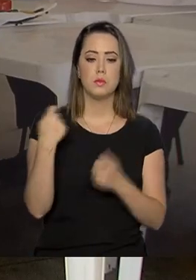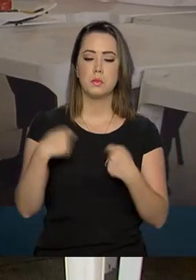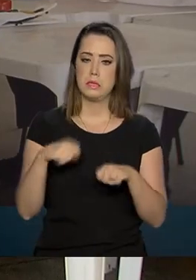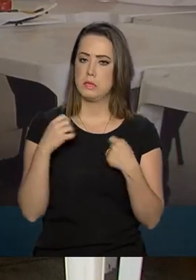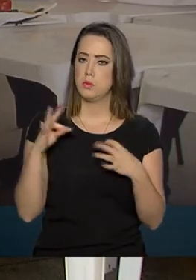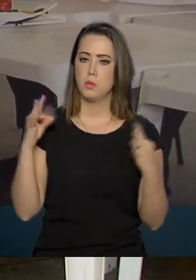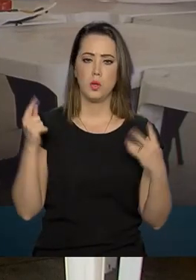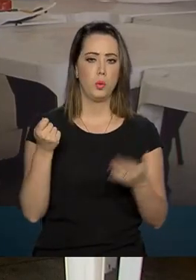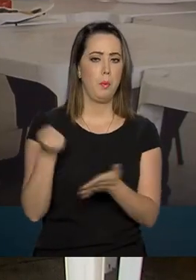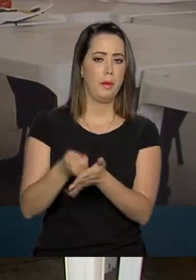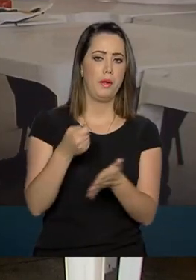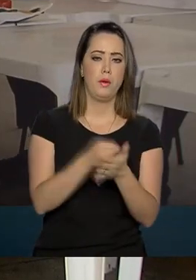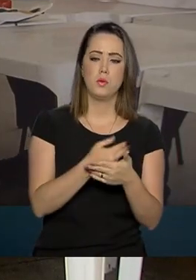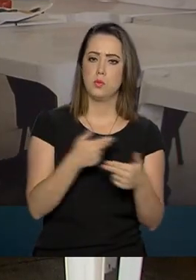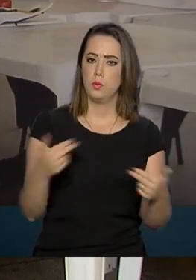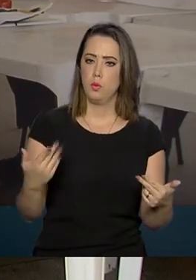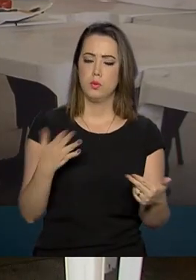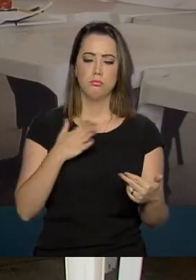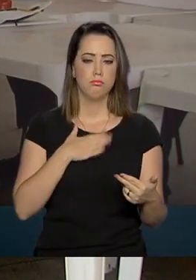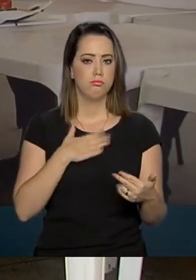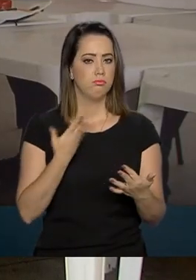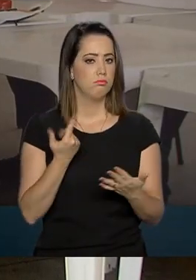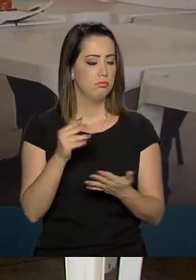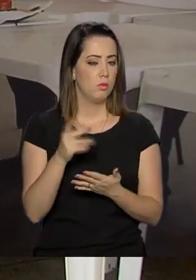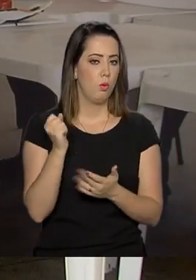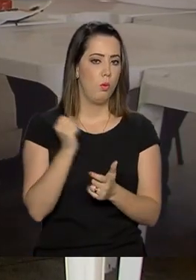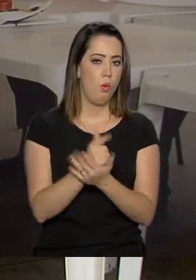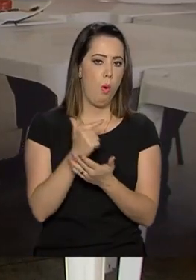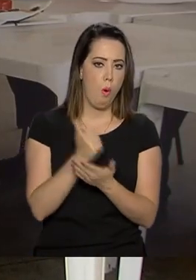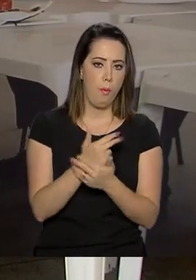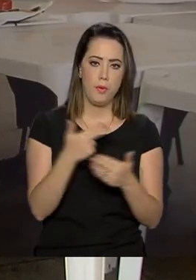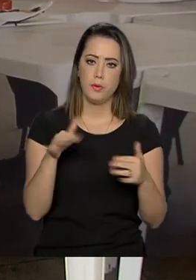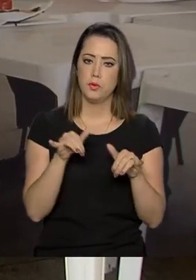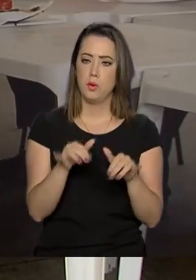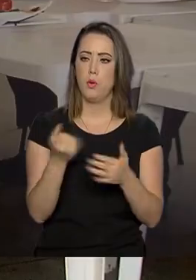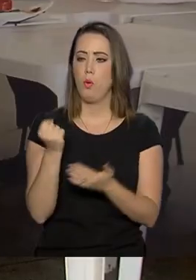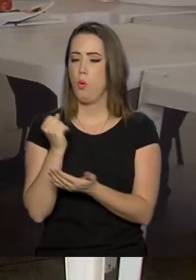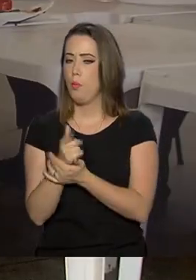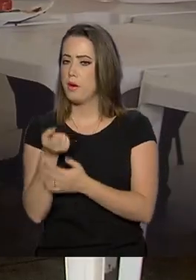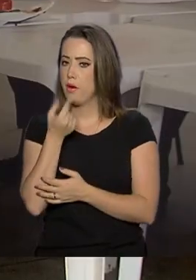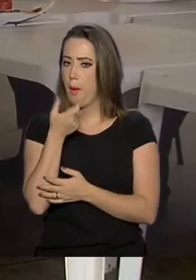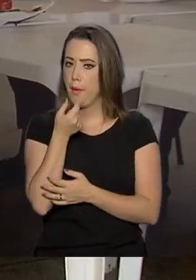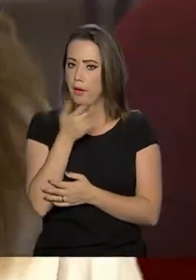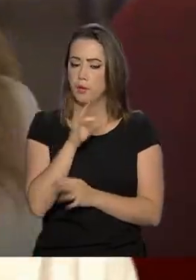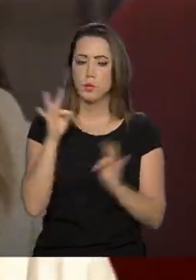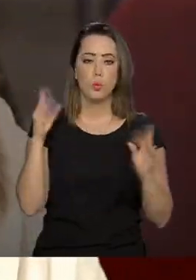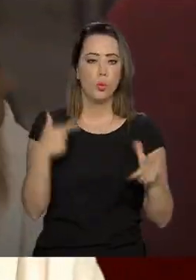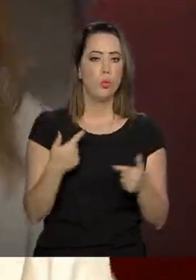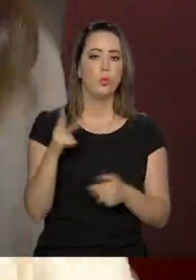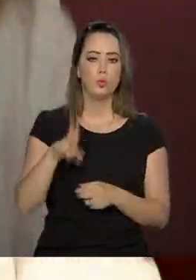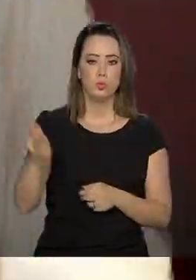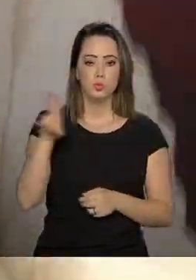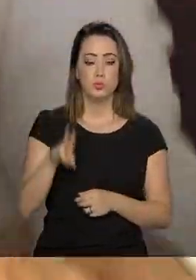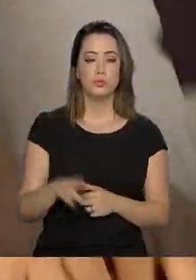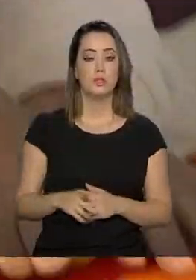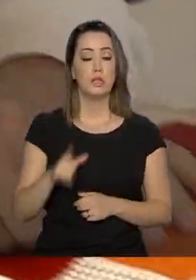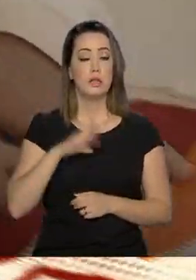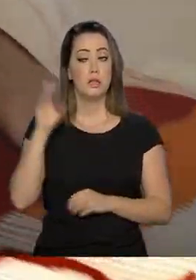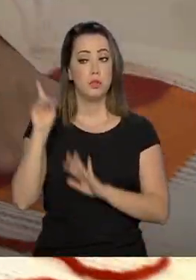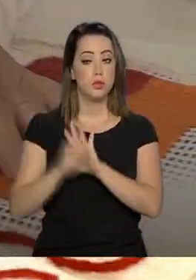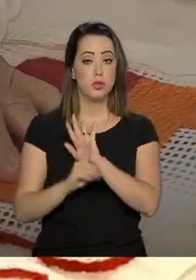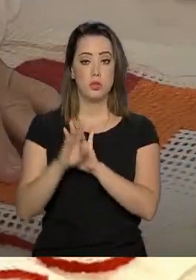para tudo. Pagar conta, para as compras, para medicamento, para tudo. Tem direito ao BPC,